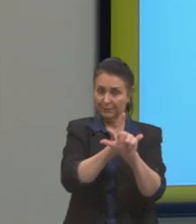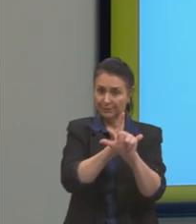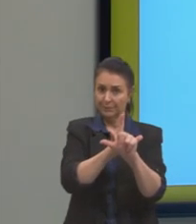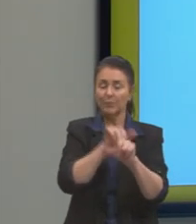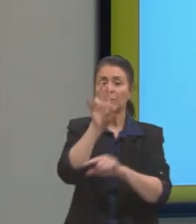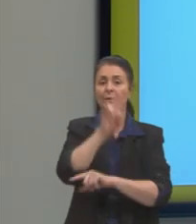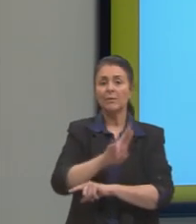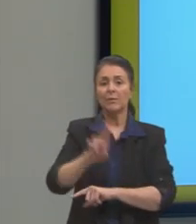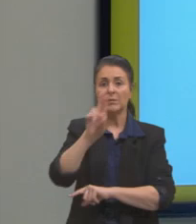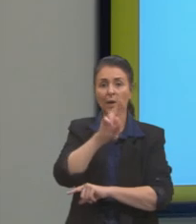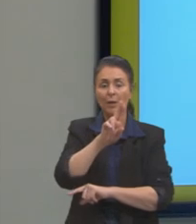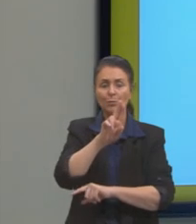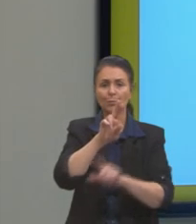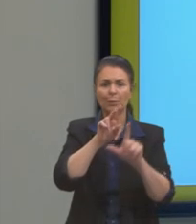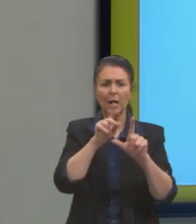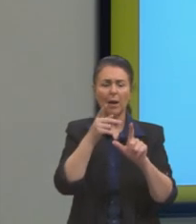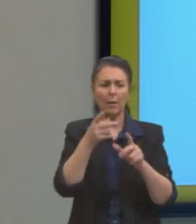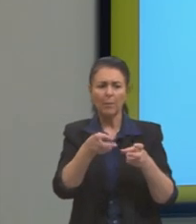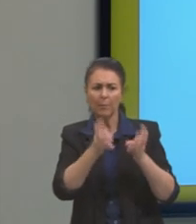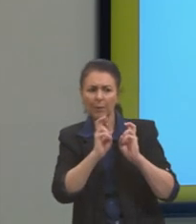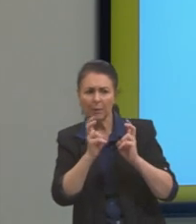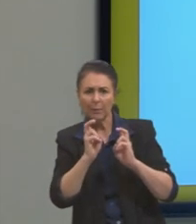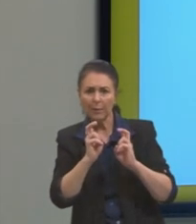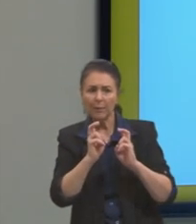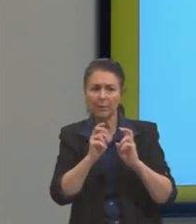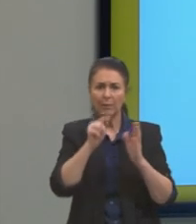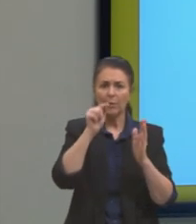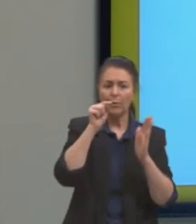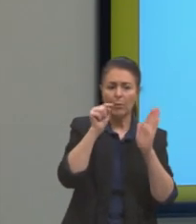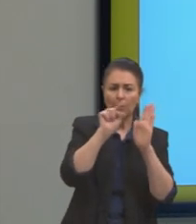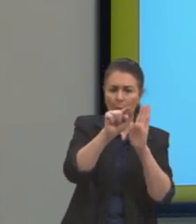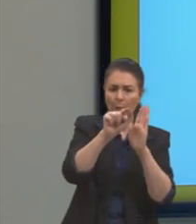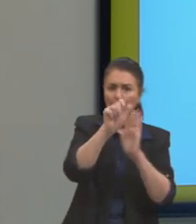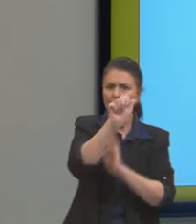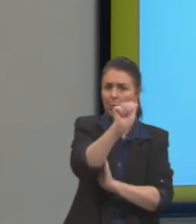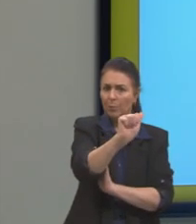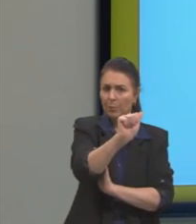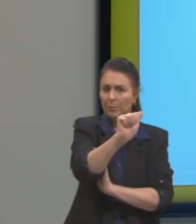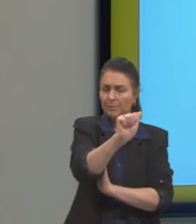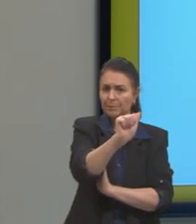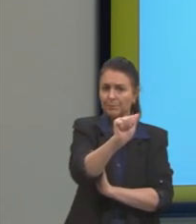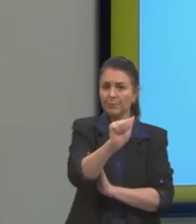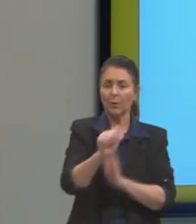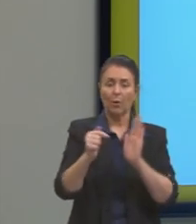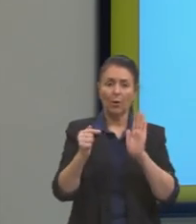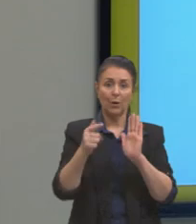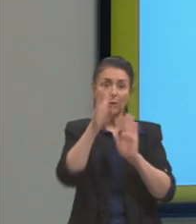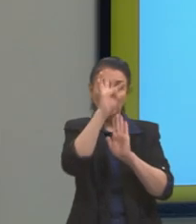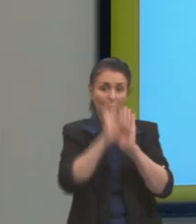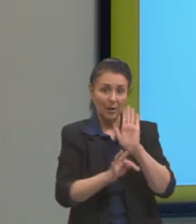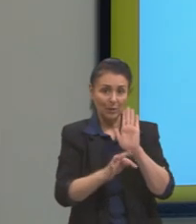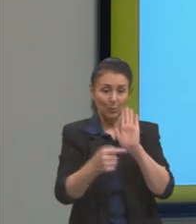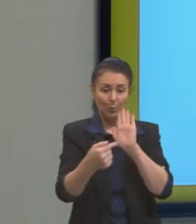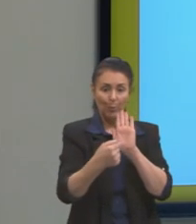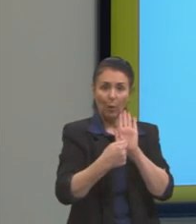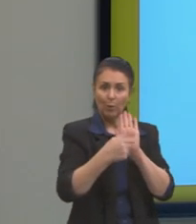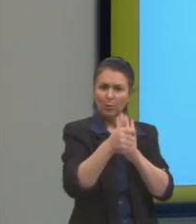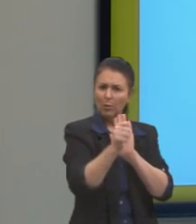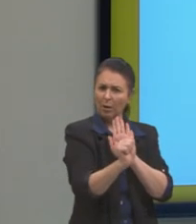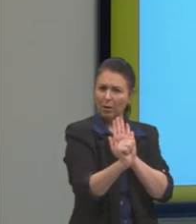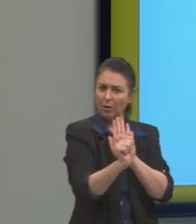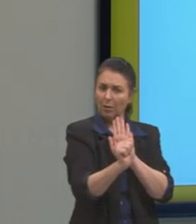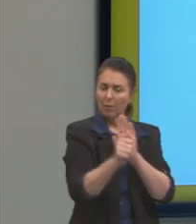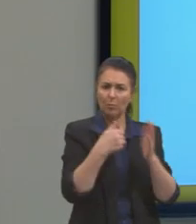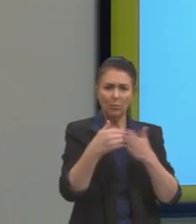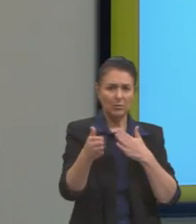usadas para localizar um ponto A. E aqui, no texto, consta ponto A, mas esse ponto poderia ser qualquer ponto,